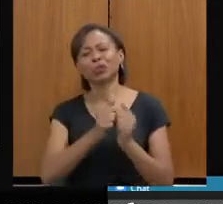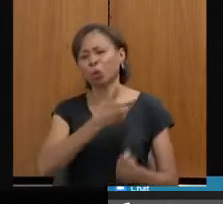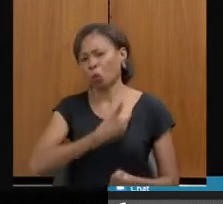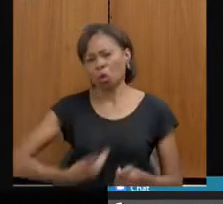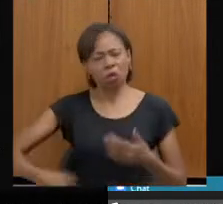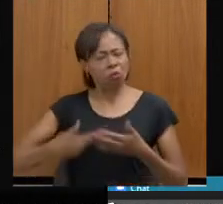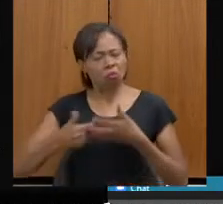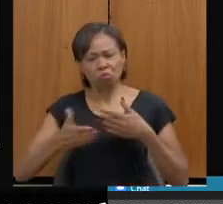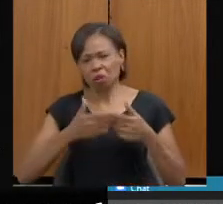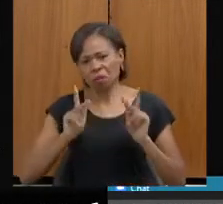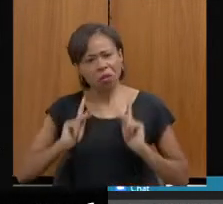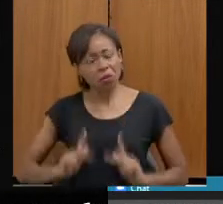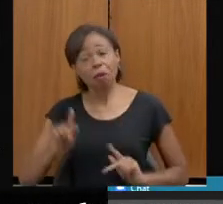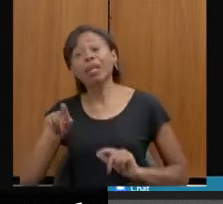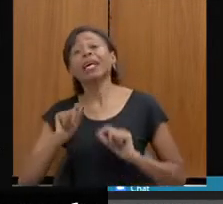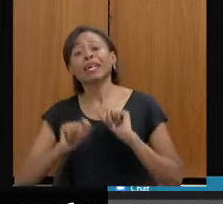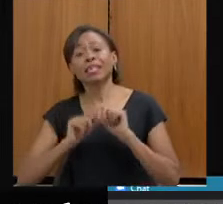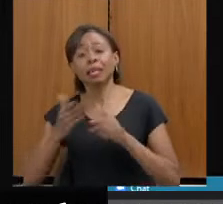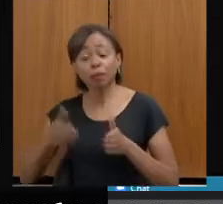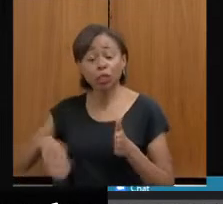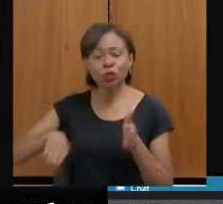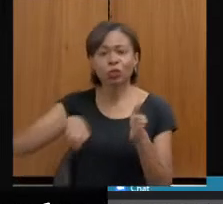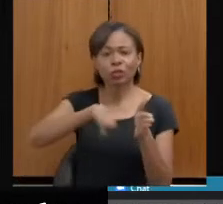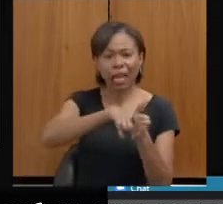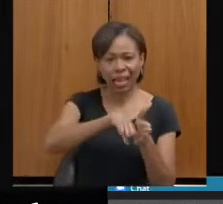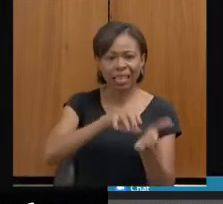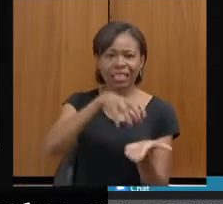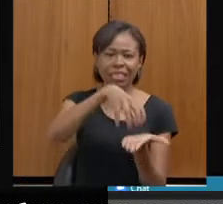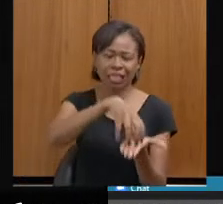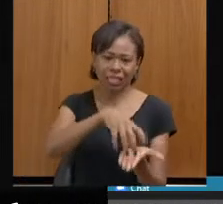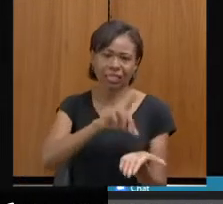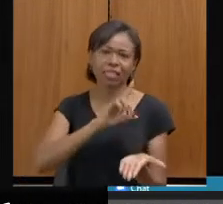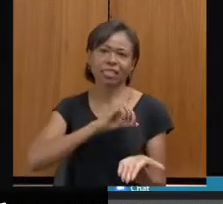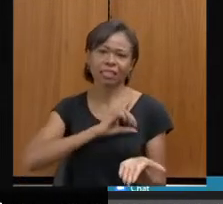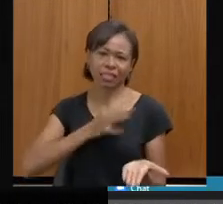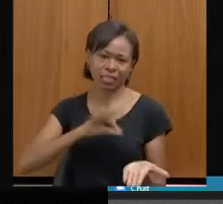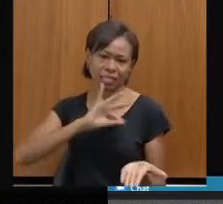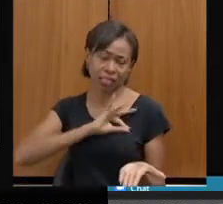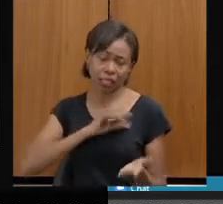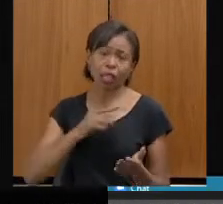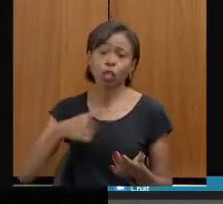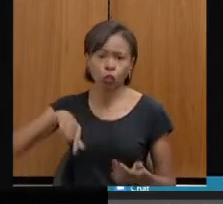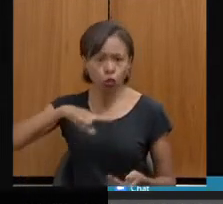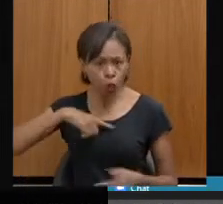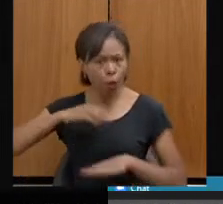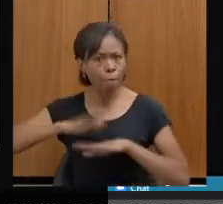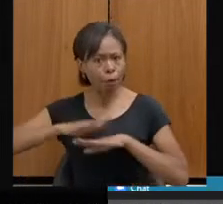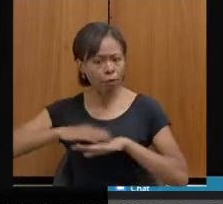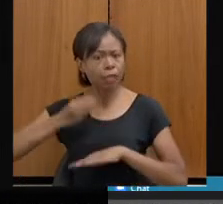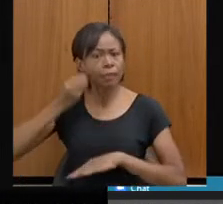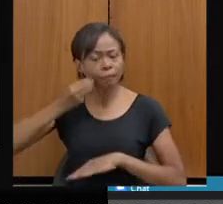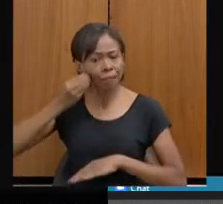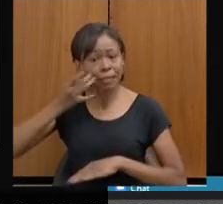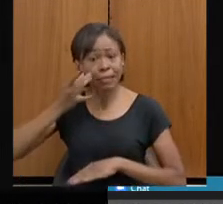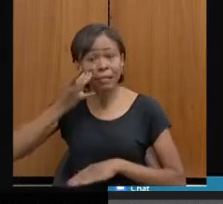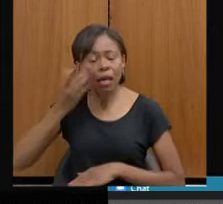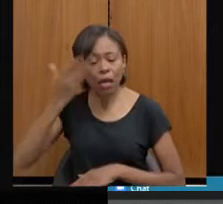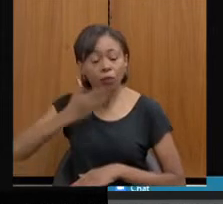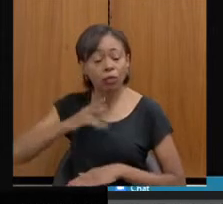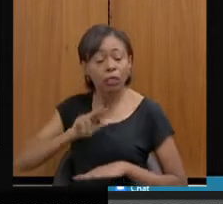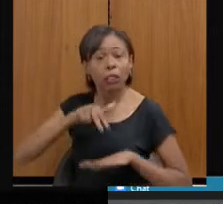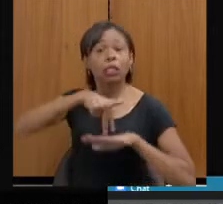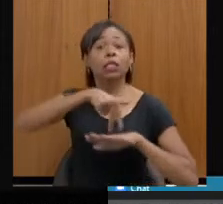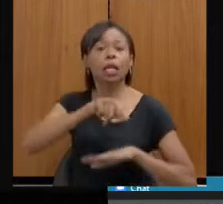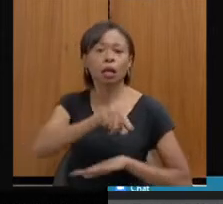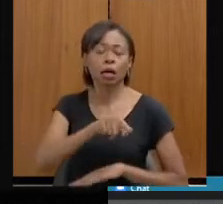chegar nessas unidades. Então, o diagnóstico, a gente fez questão de ir, porque a gente não está ouvindo a palavra do gestor lá, eu tenho